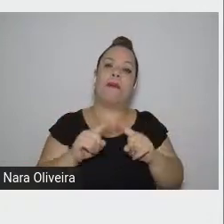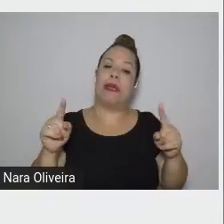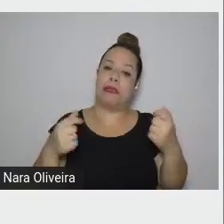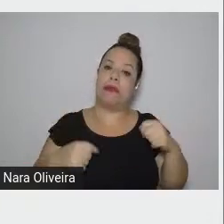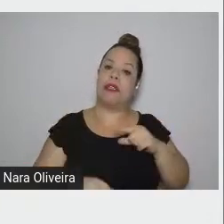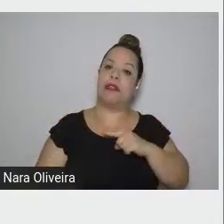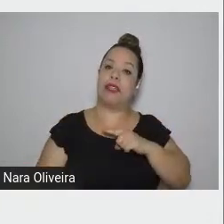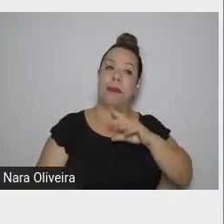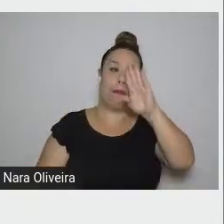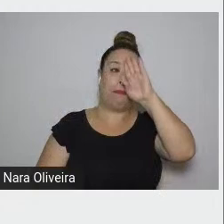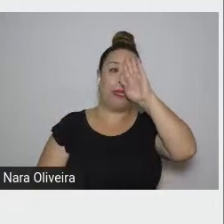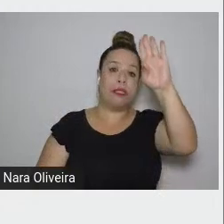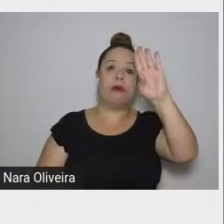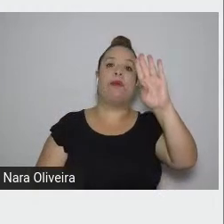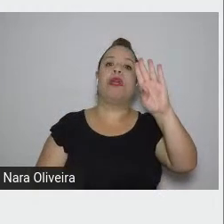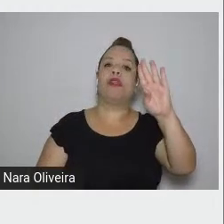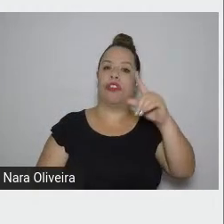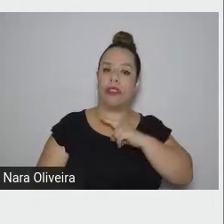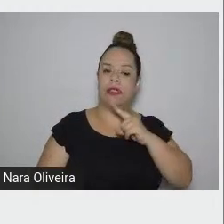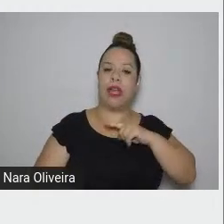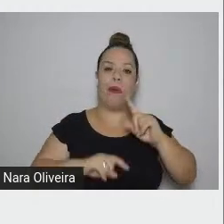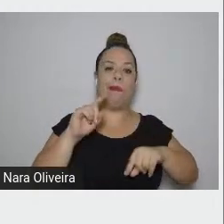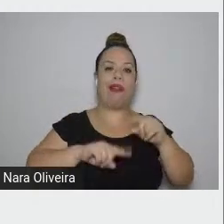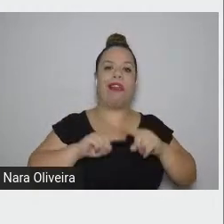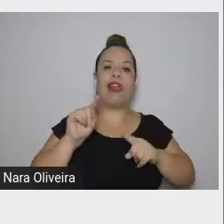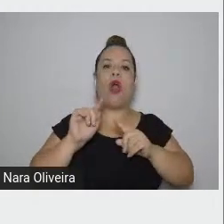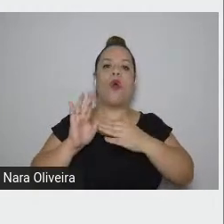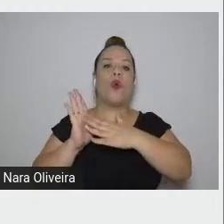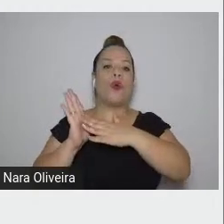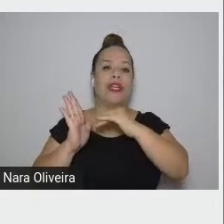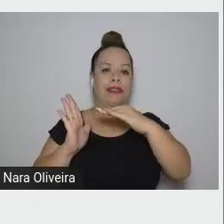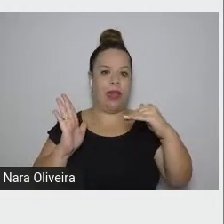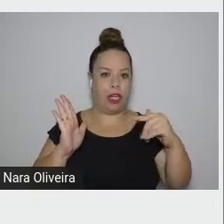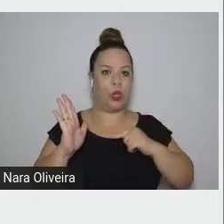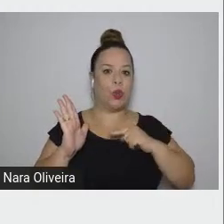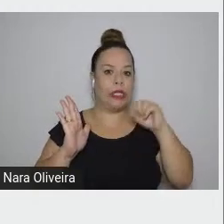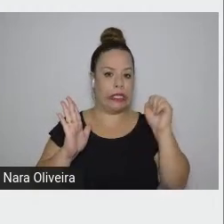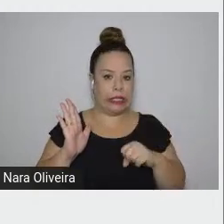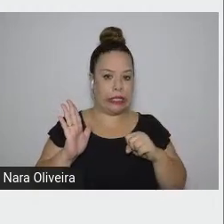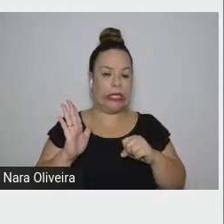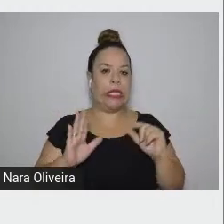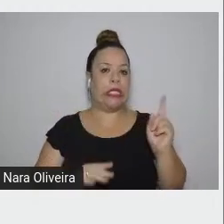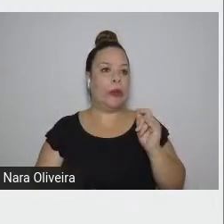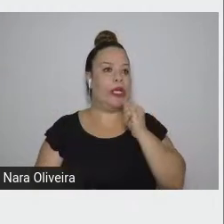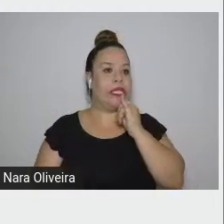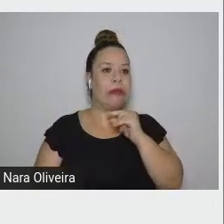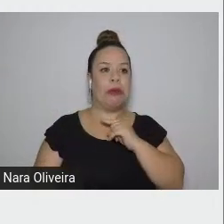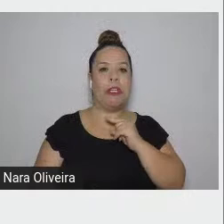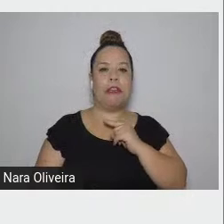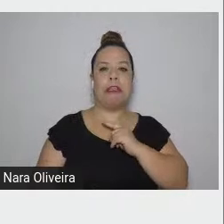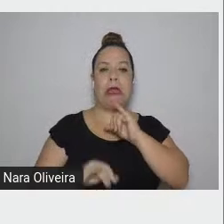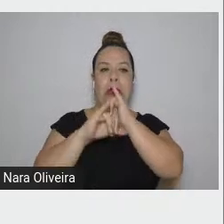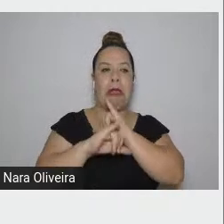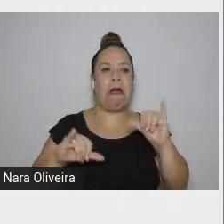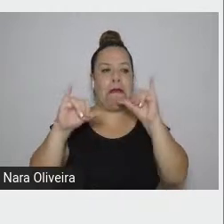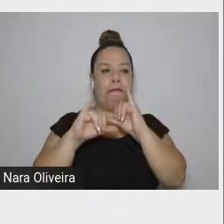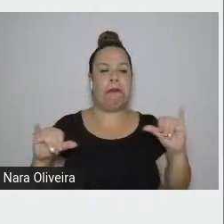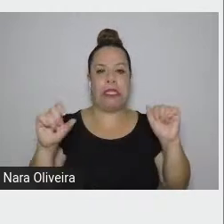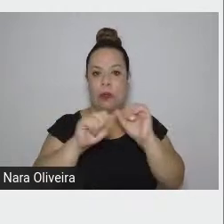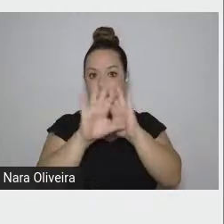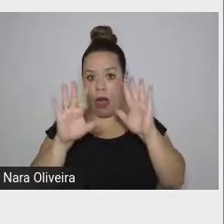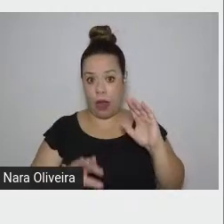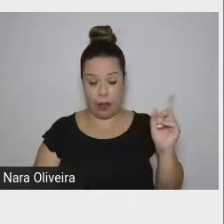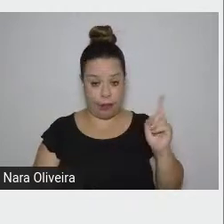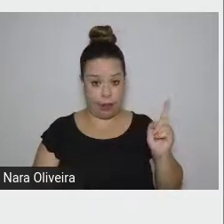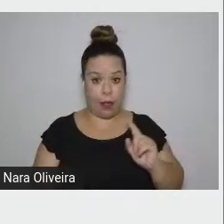estética. Não é uma obra de mensagem explícita e fechada, é